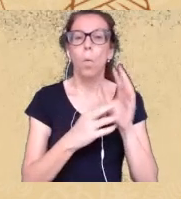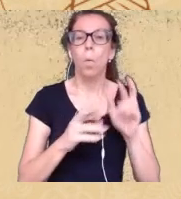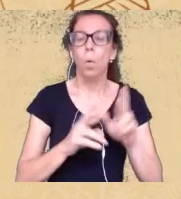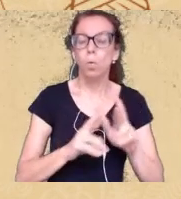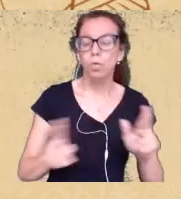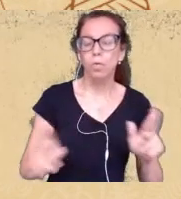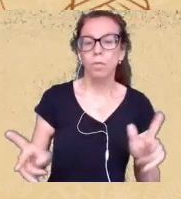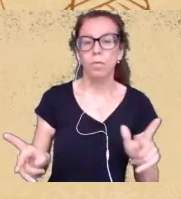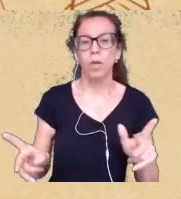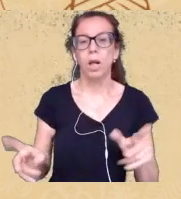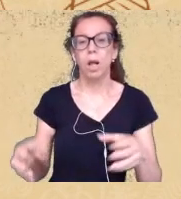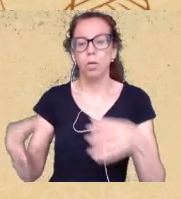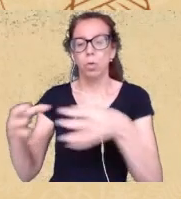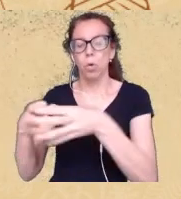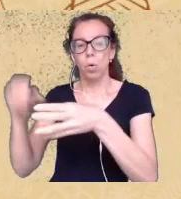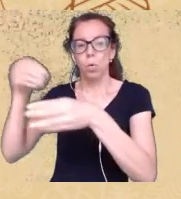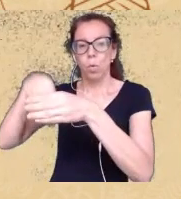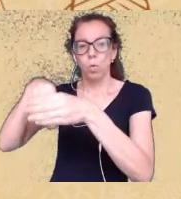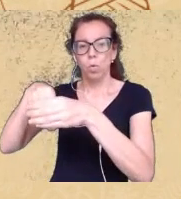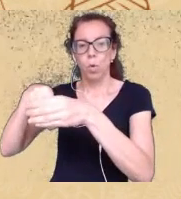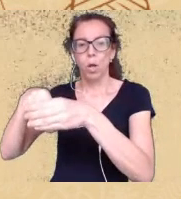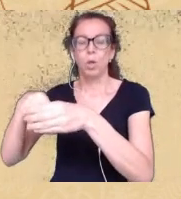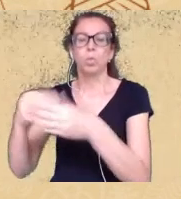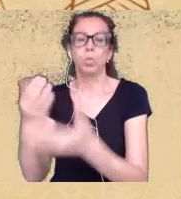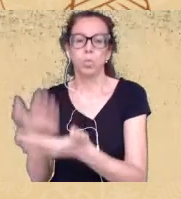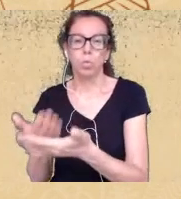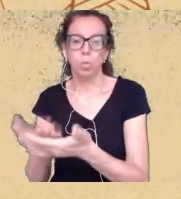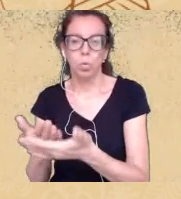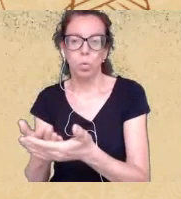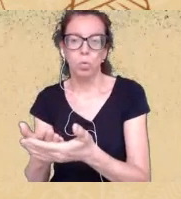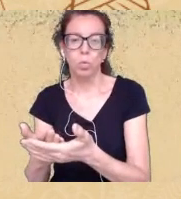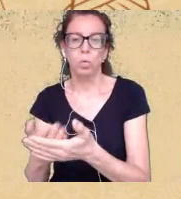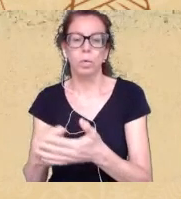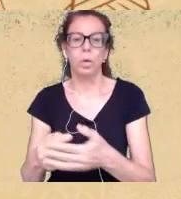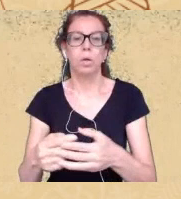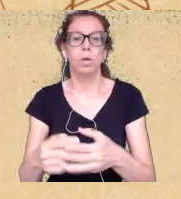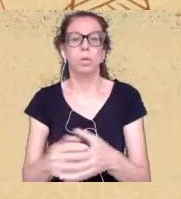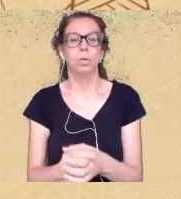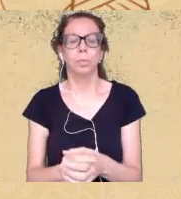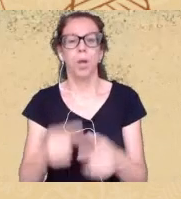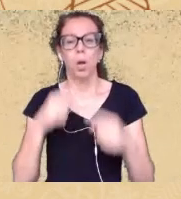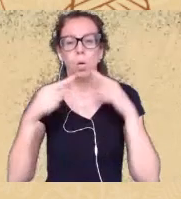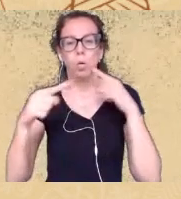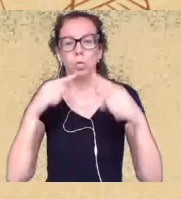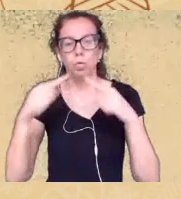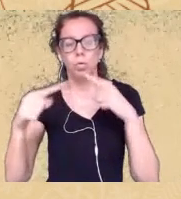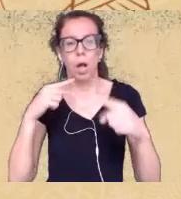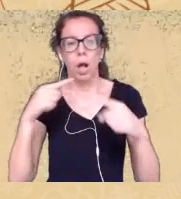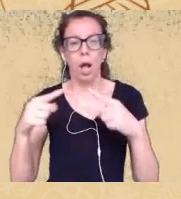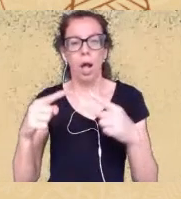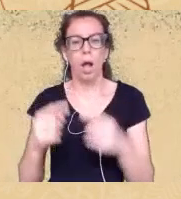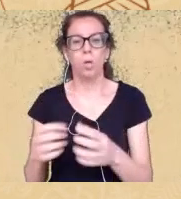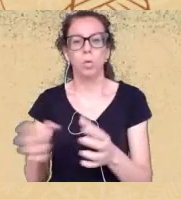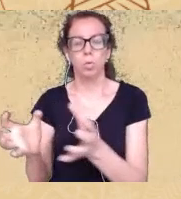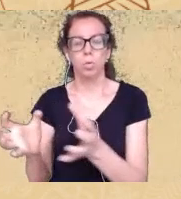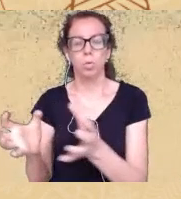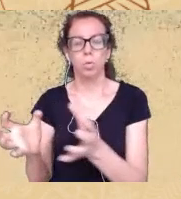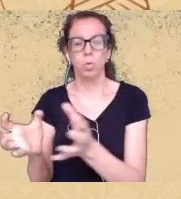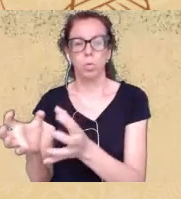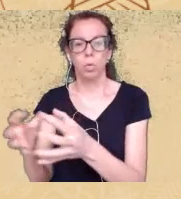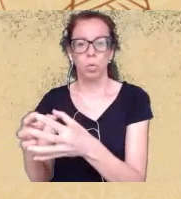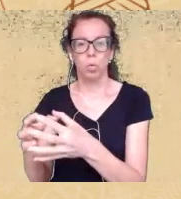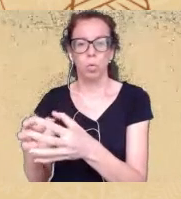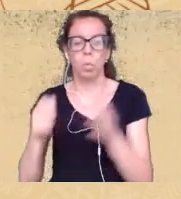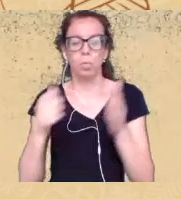principalmente um diálogo com os ativistas porque eles nos trazem a gente quando fica muito tempo na